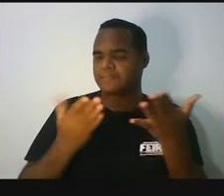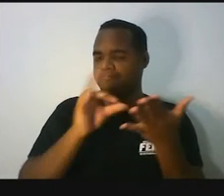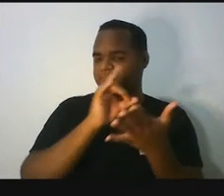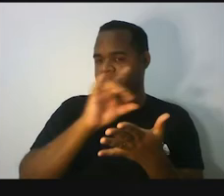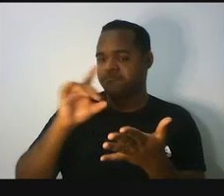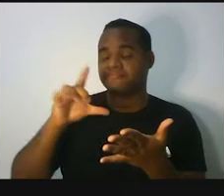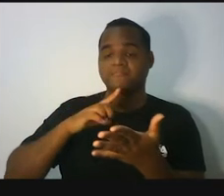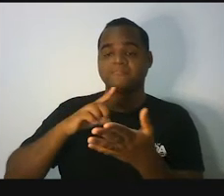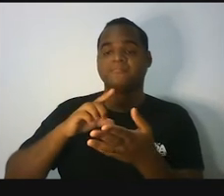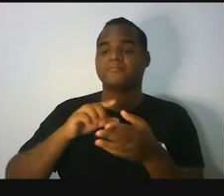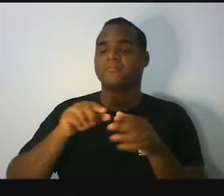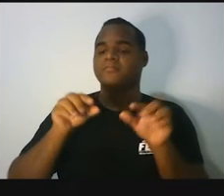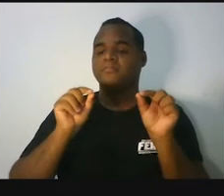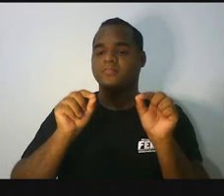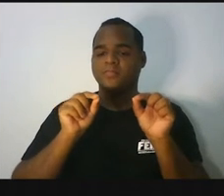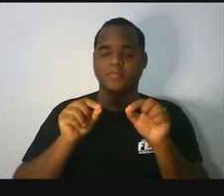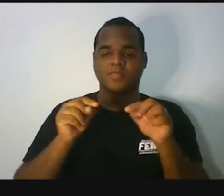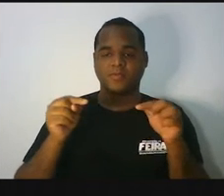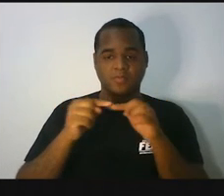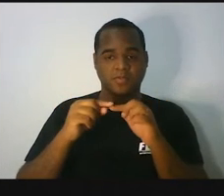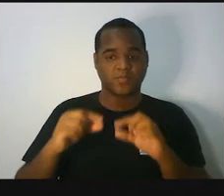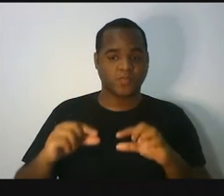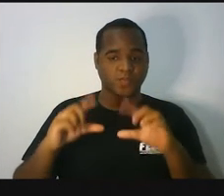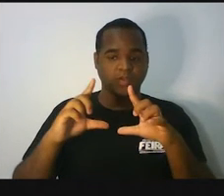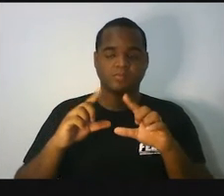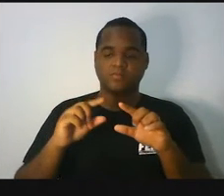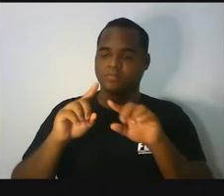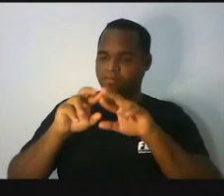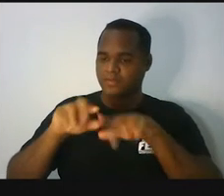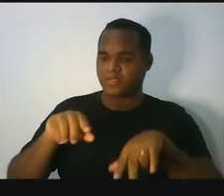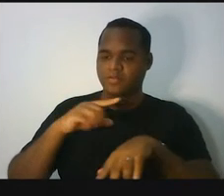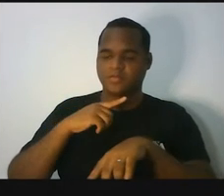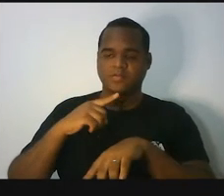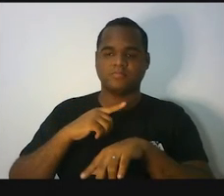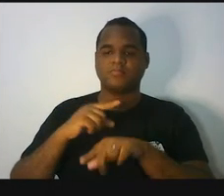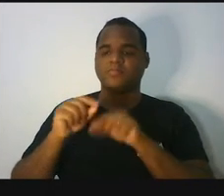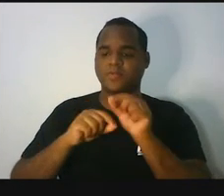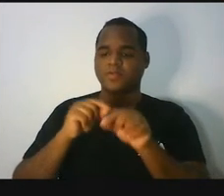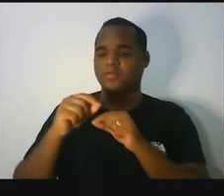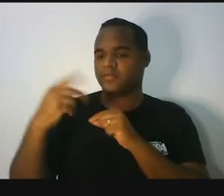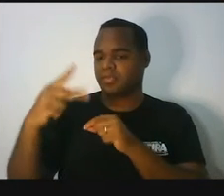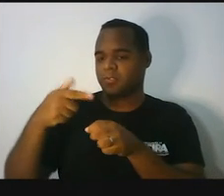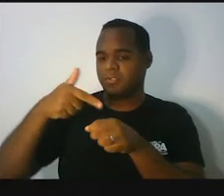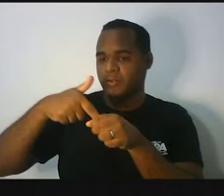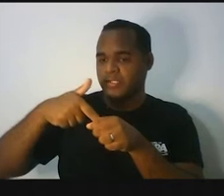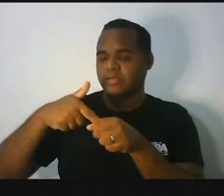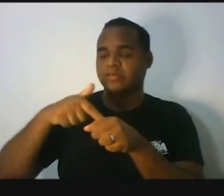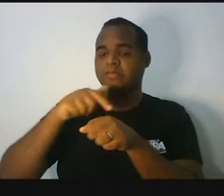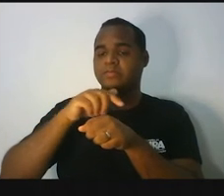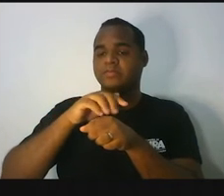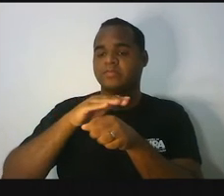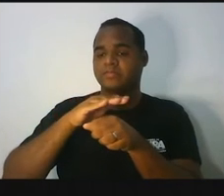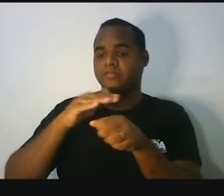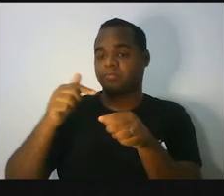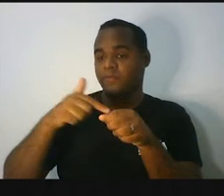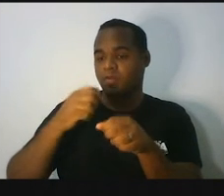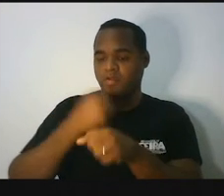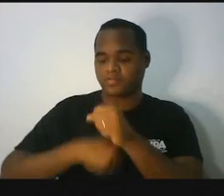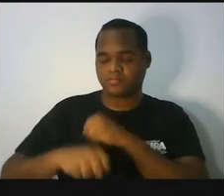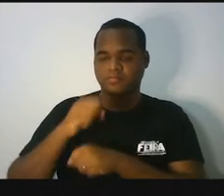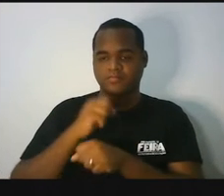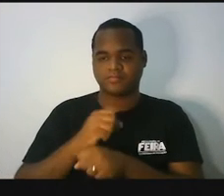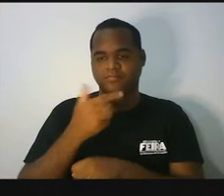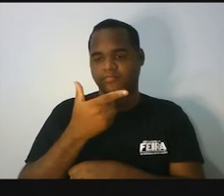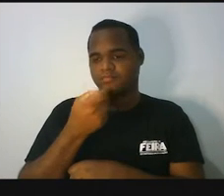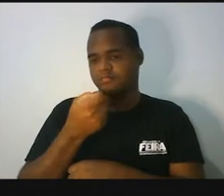situação de aumento do preço da gasolina, né, no ano de 2021 até